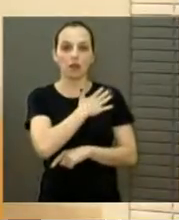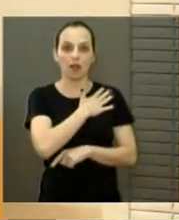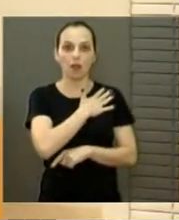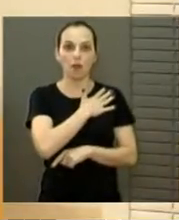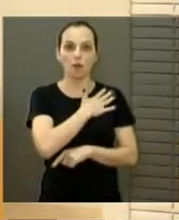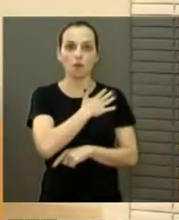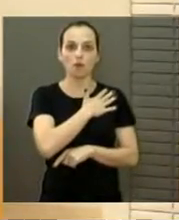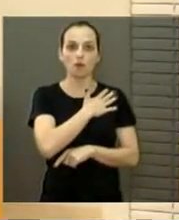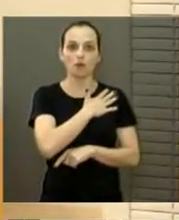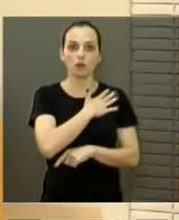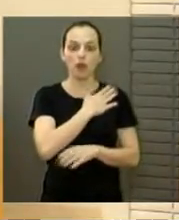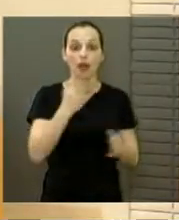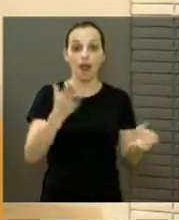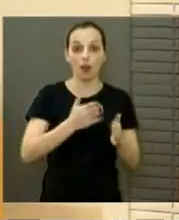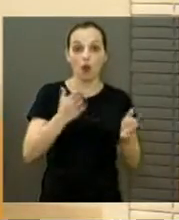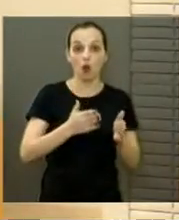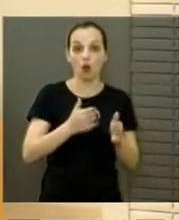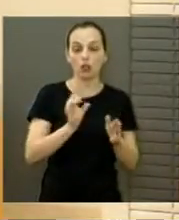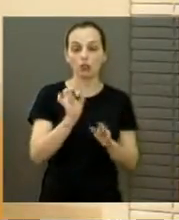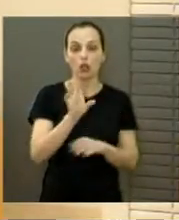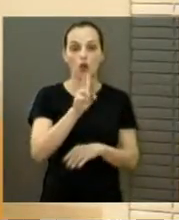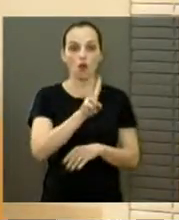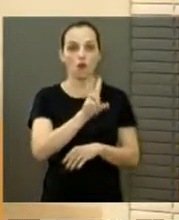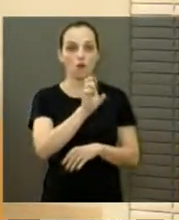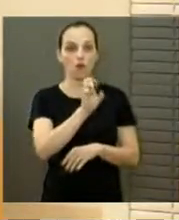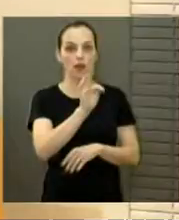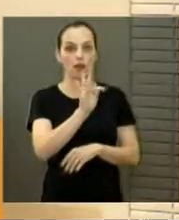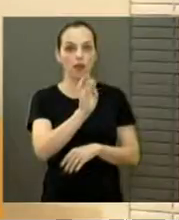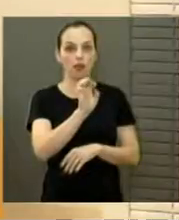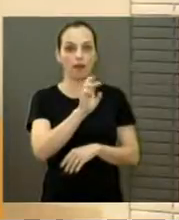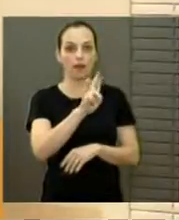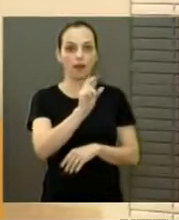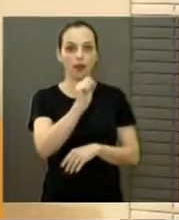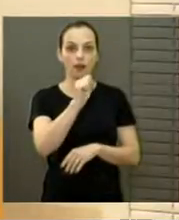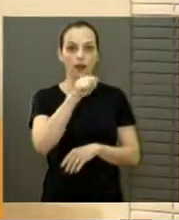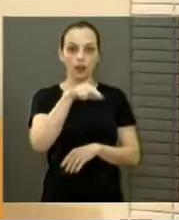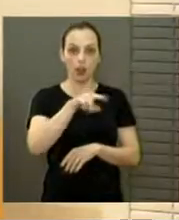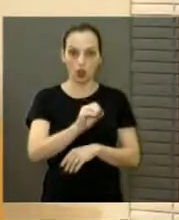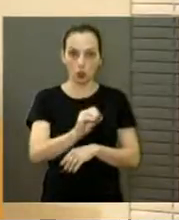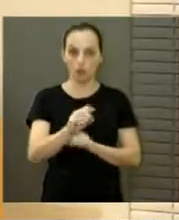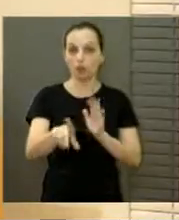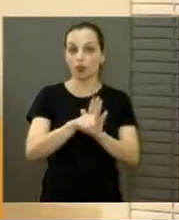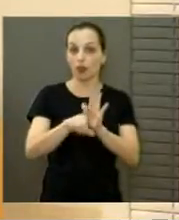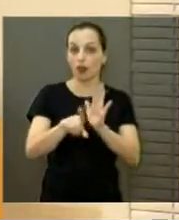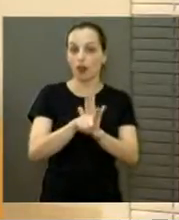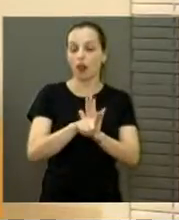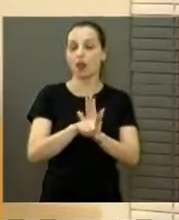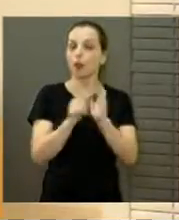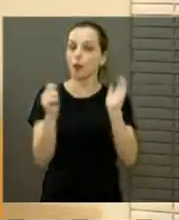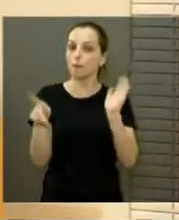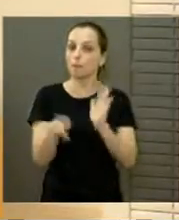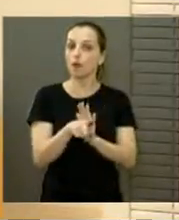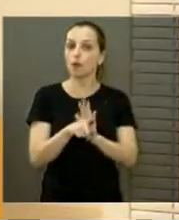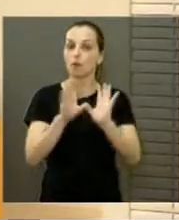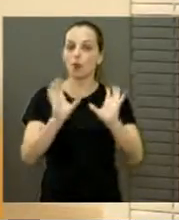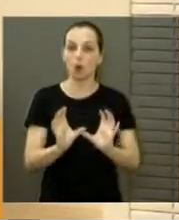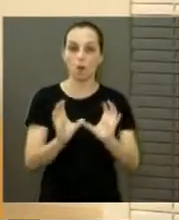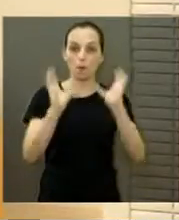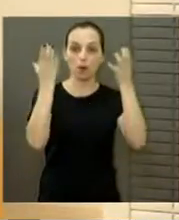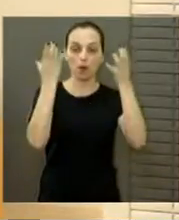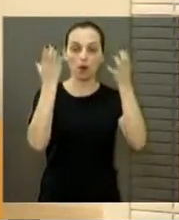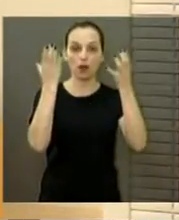caiu, agora ficou veterano mesmo. e essa lei, ela deveria ser comemorada